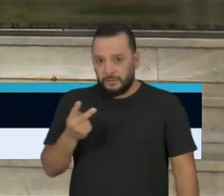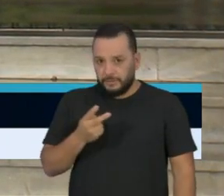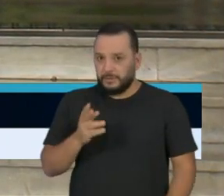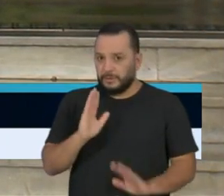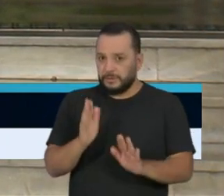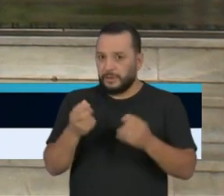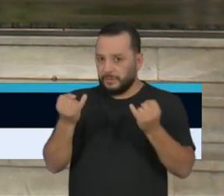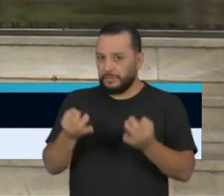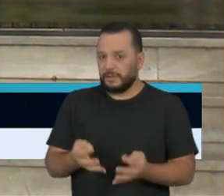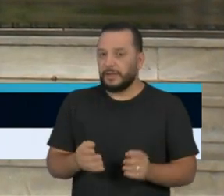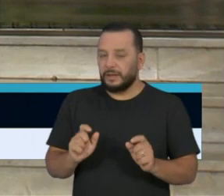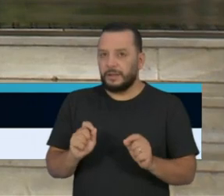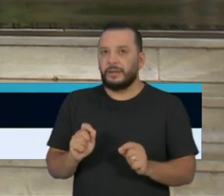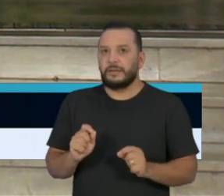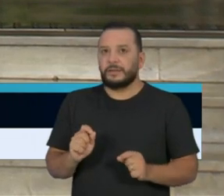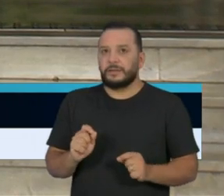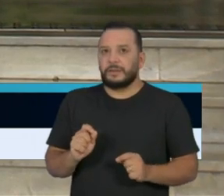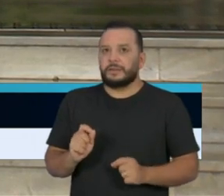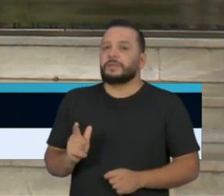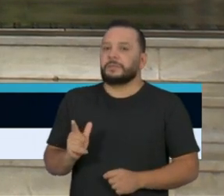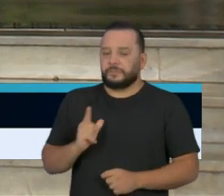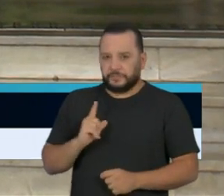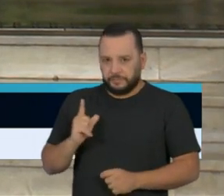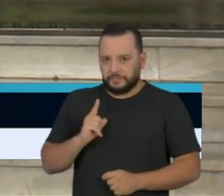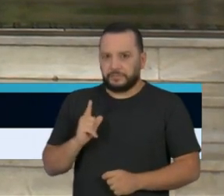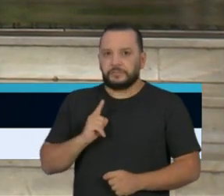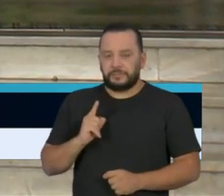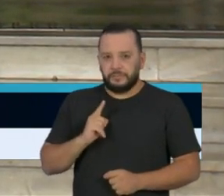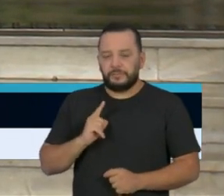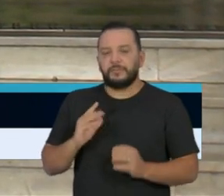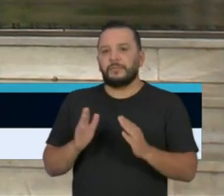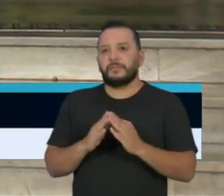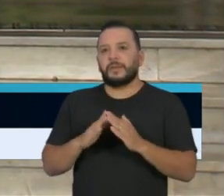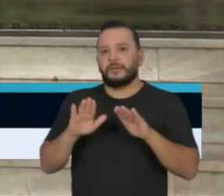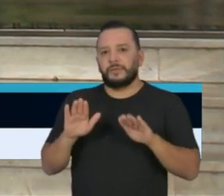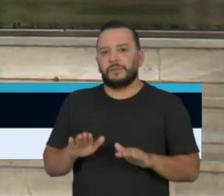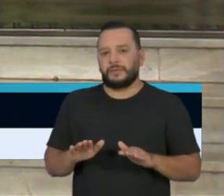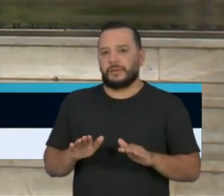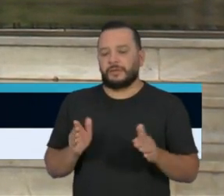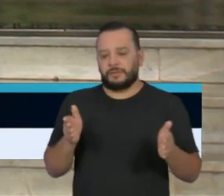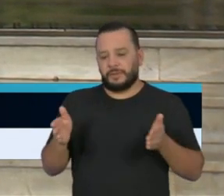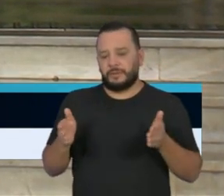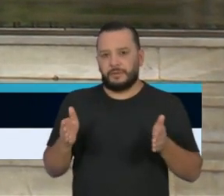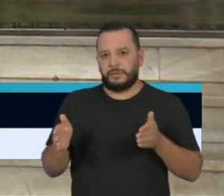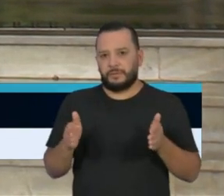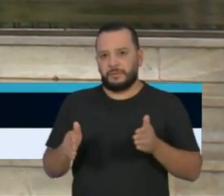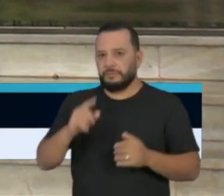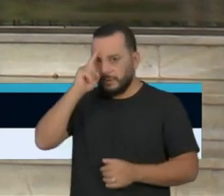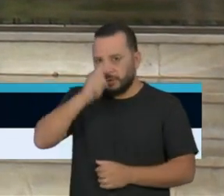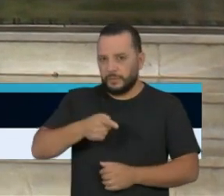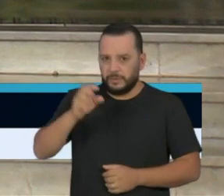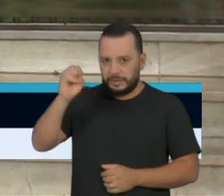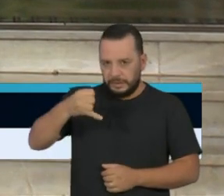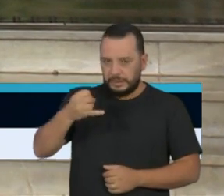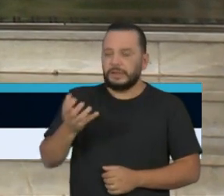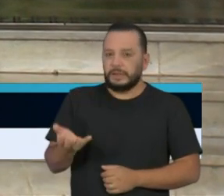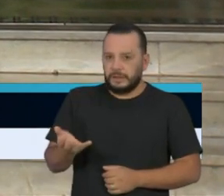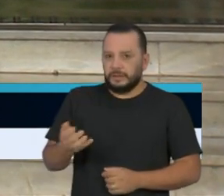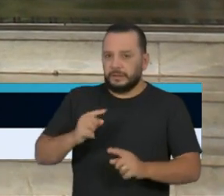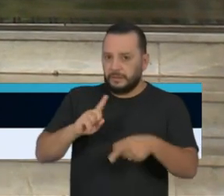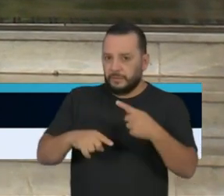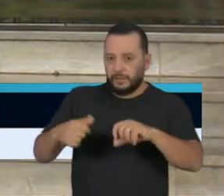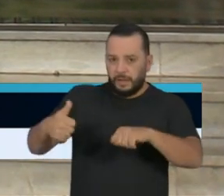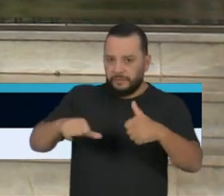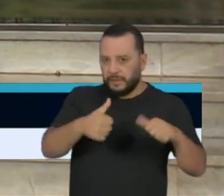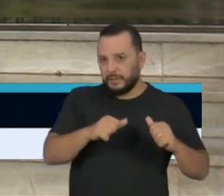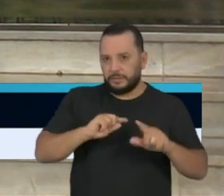mencionei, onde teremos esta quarentena determinada. E aí sim, faremos uma avaliação